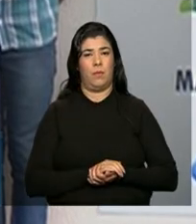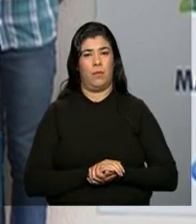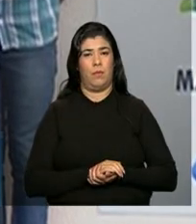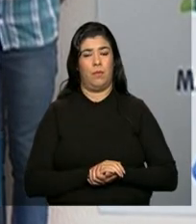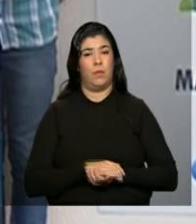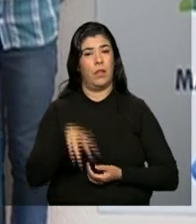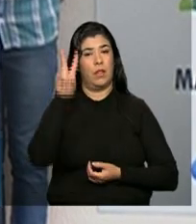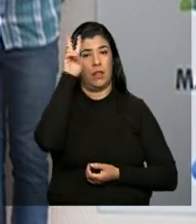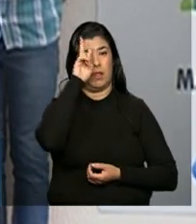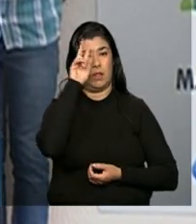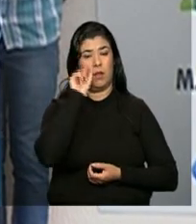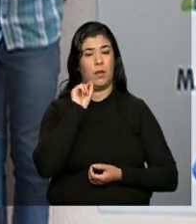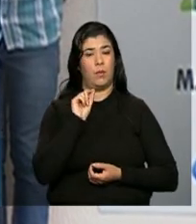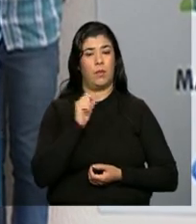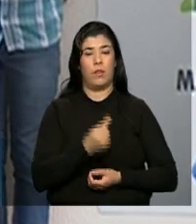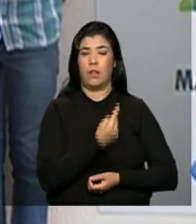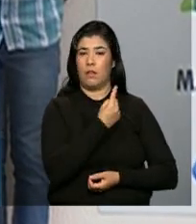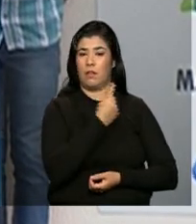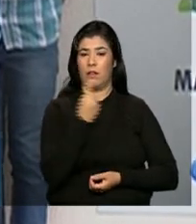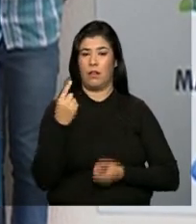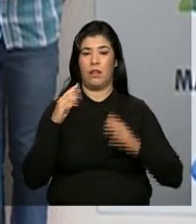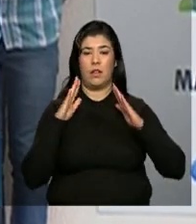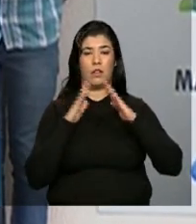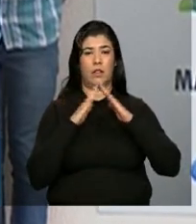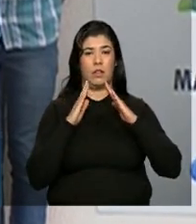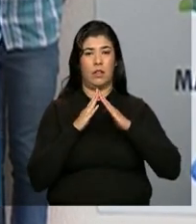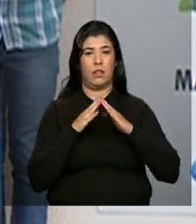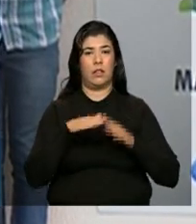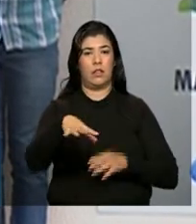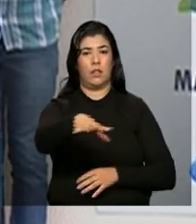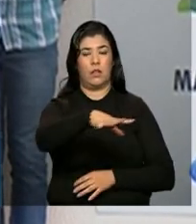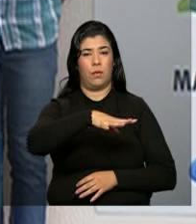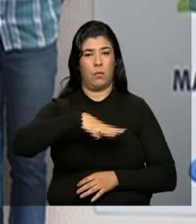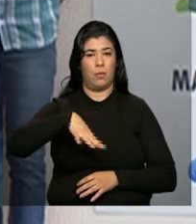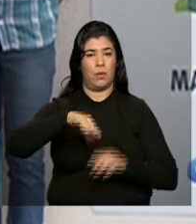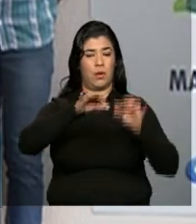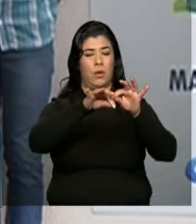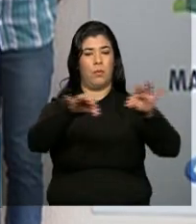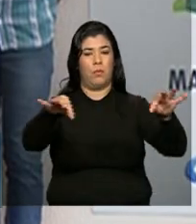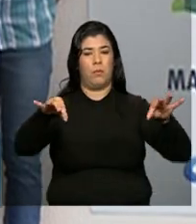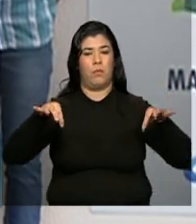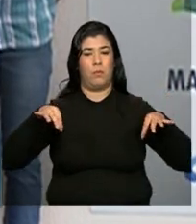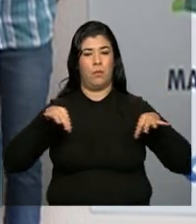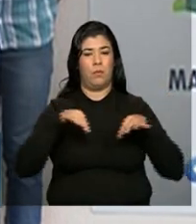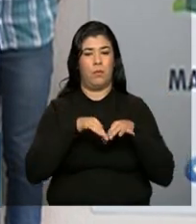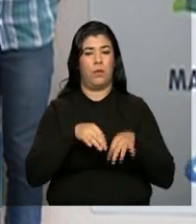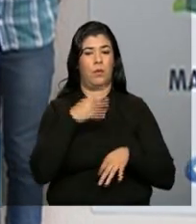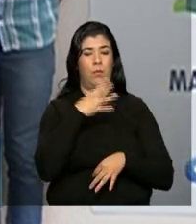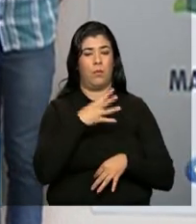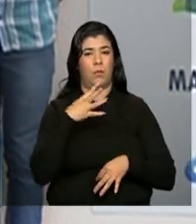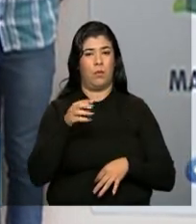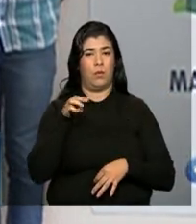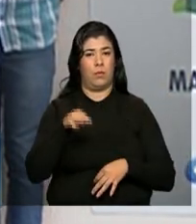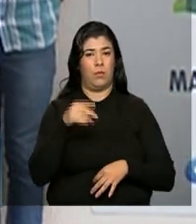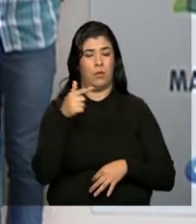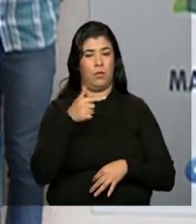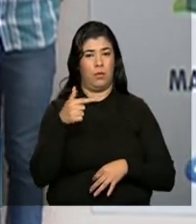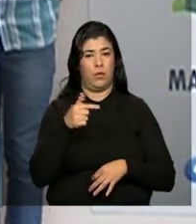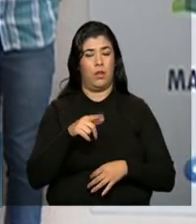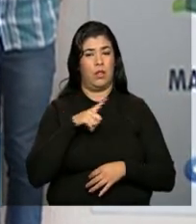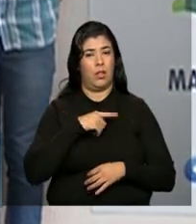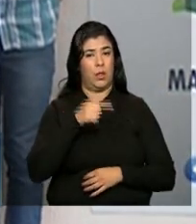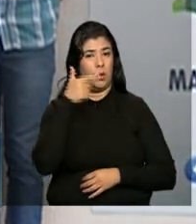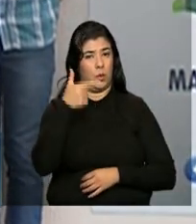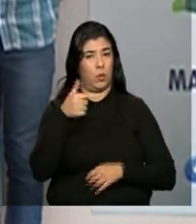Lembrando que cada casa tem uma área privativa de 44 metros quadrados, tem dois quartos,